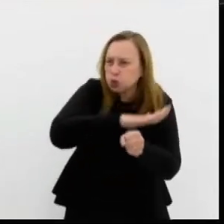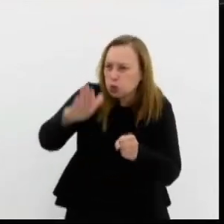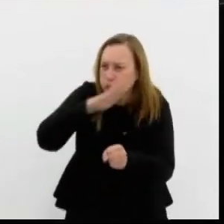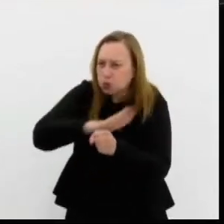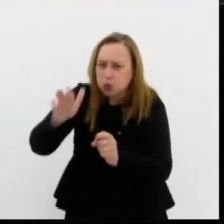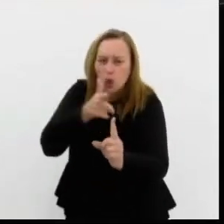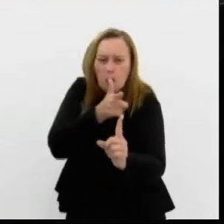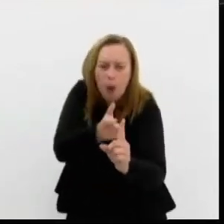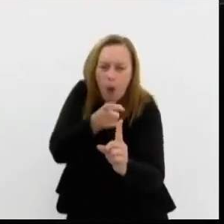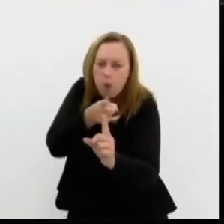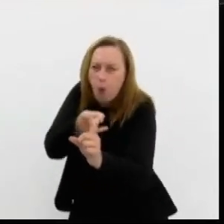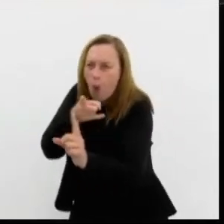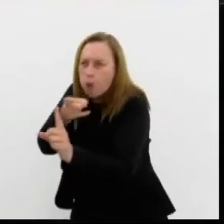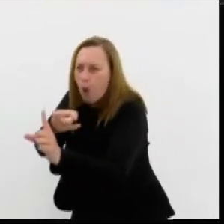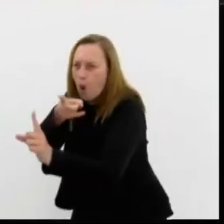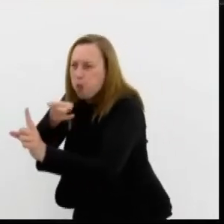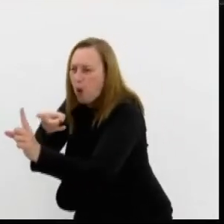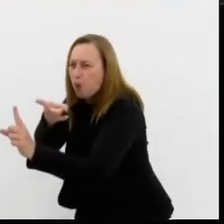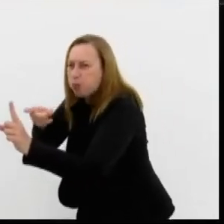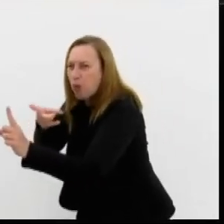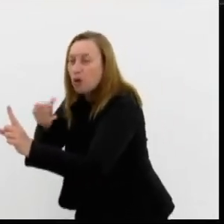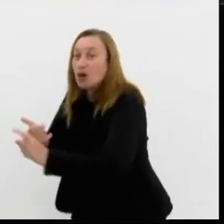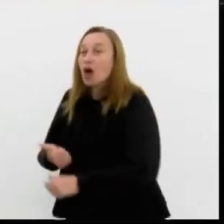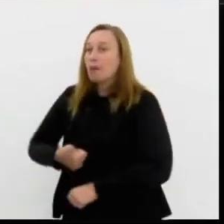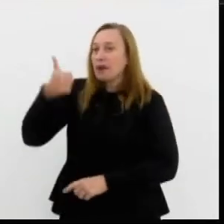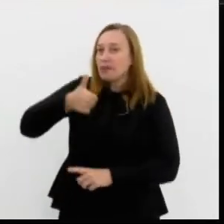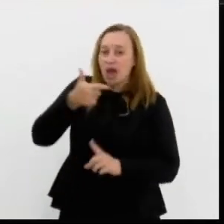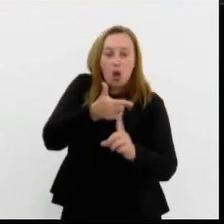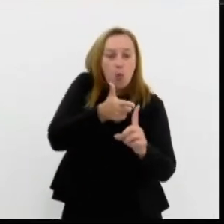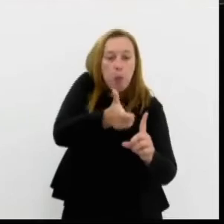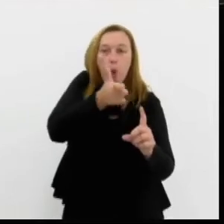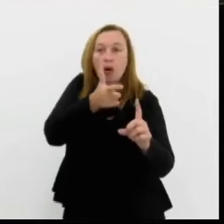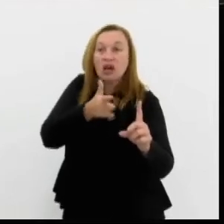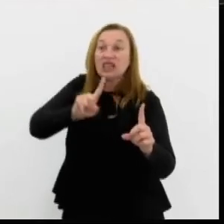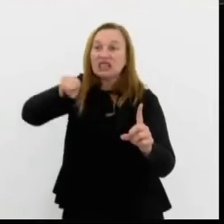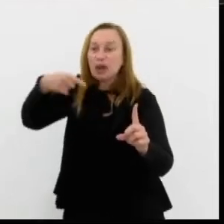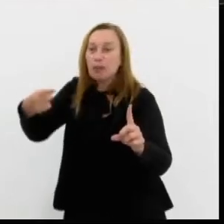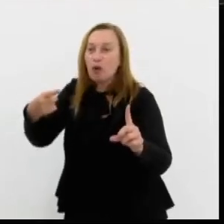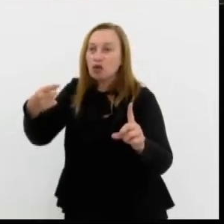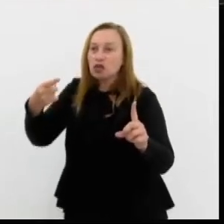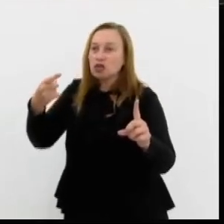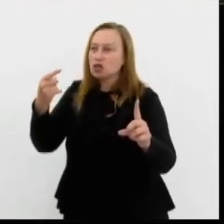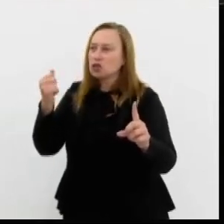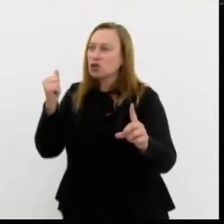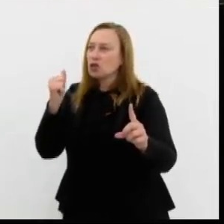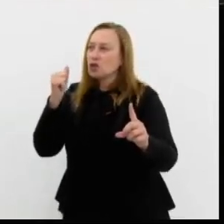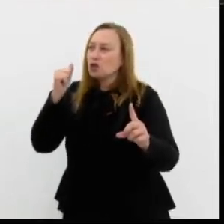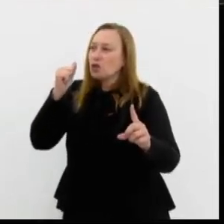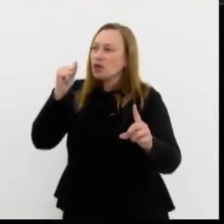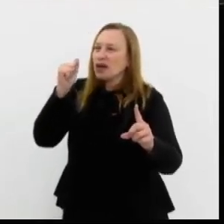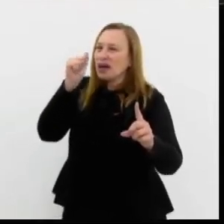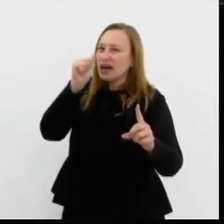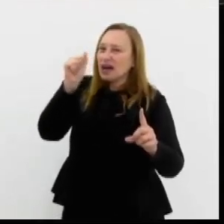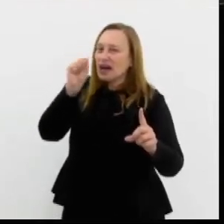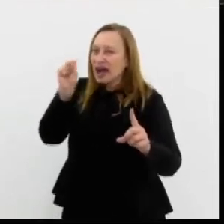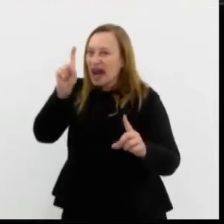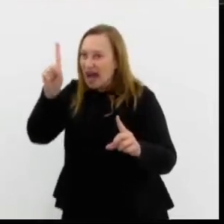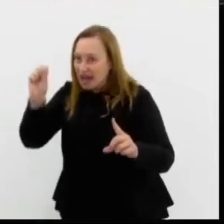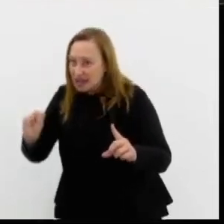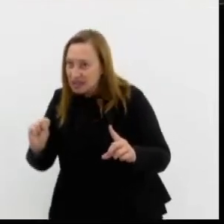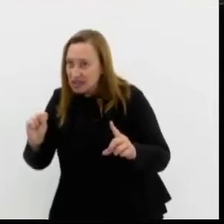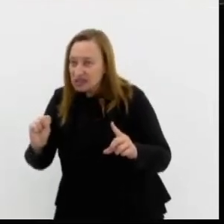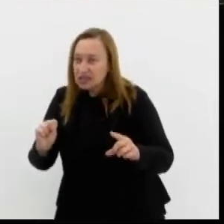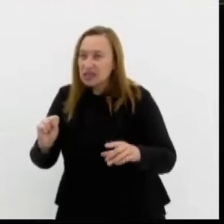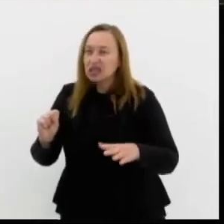sistematicamente. Primeiro com tiros, depois com gás. Uma indústria de extermínio de